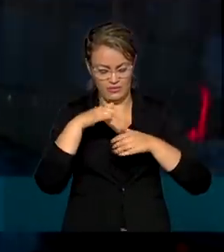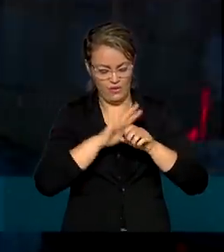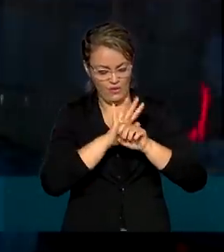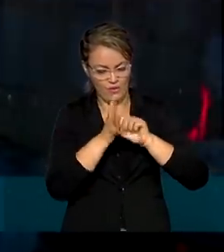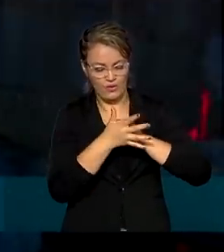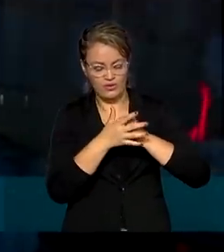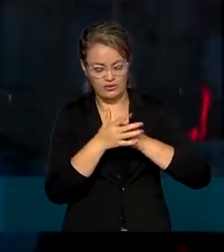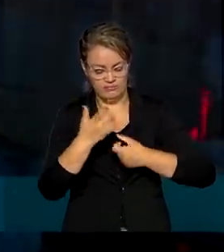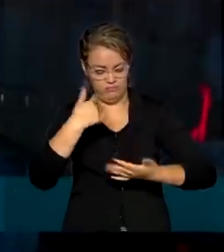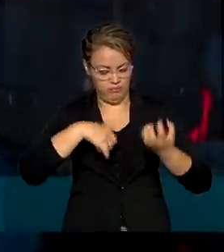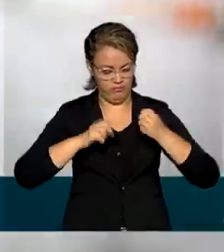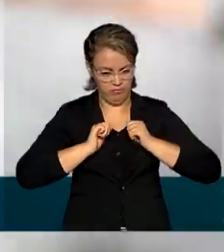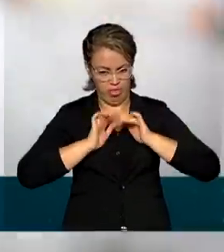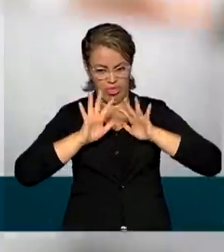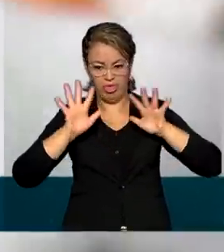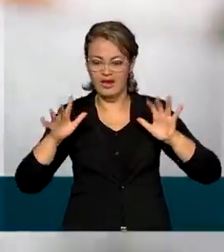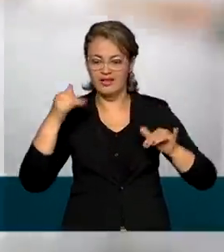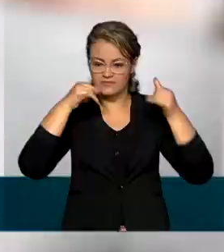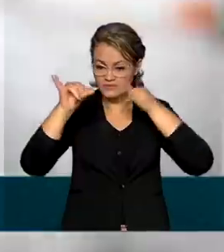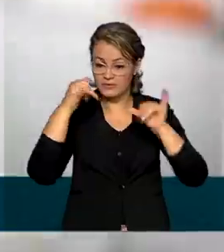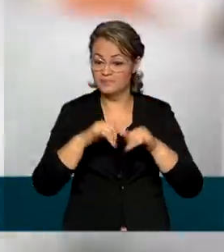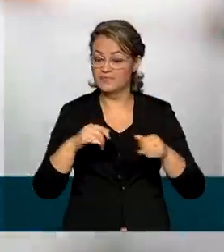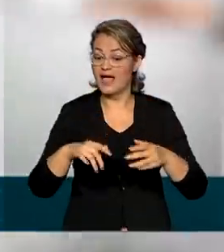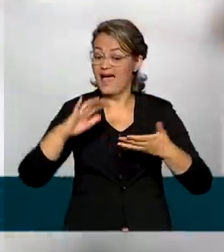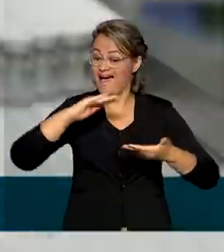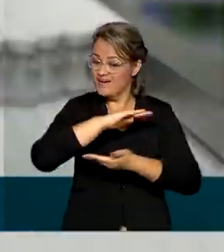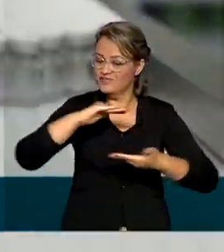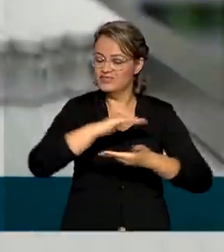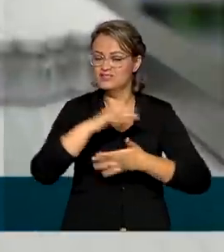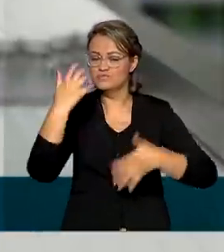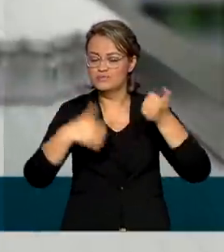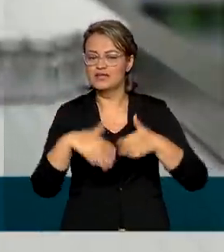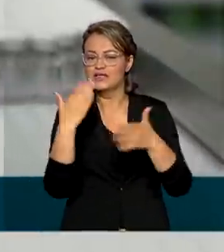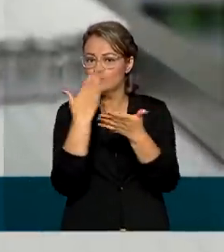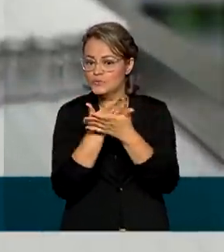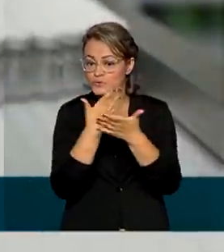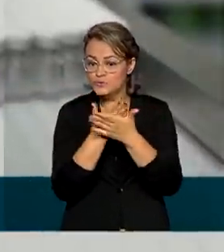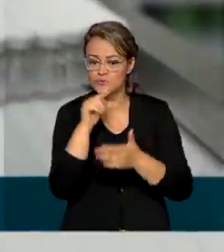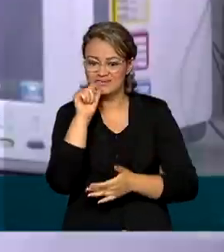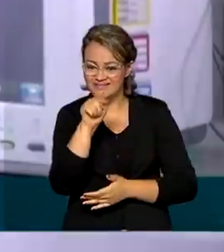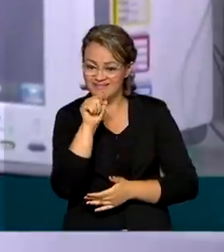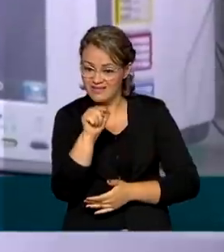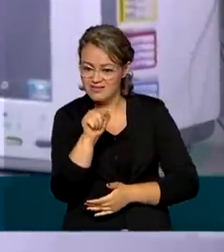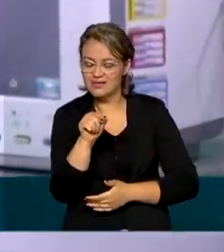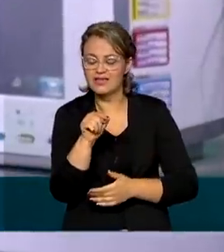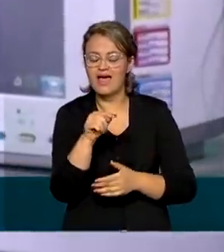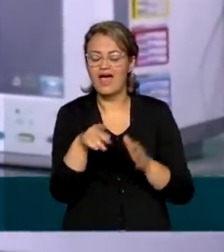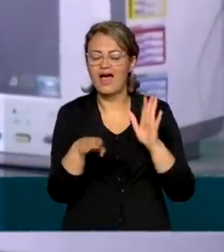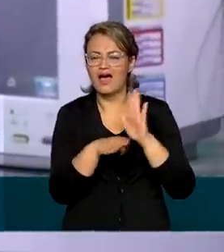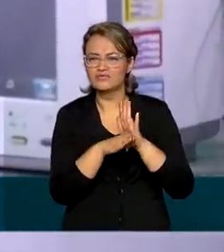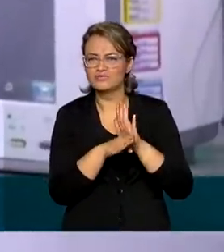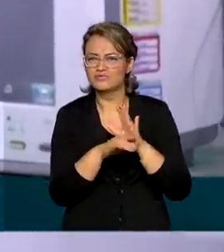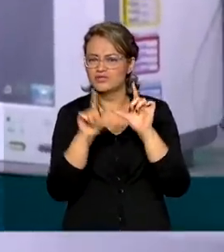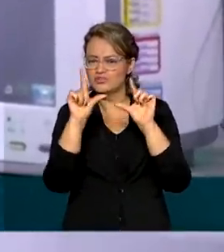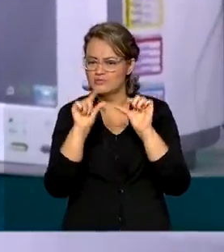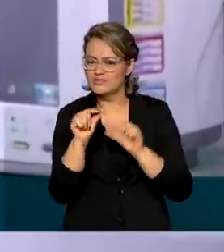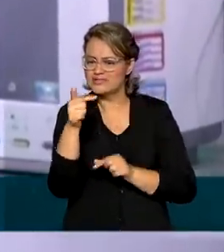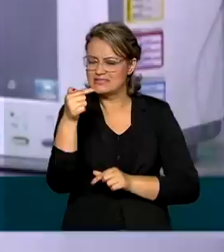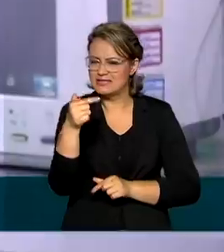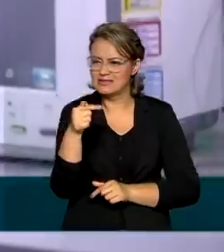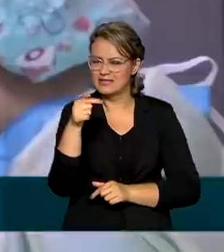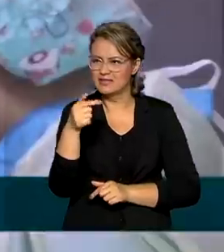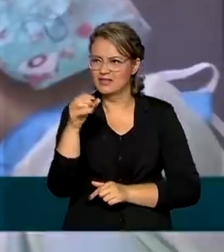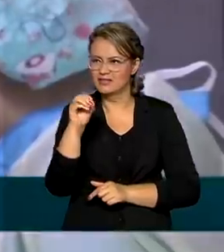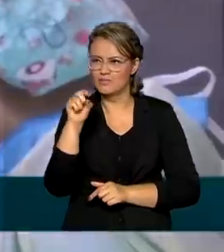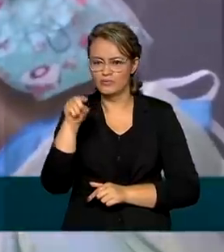espalhe pelo organismo. Segundo a Anvisa, os estudos mostram que o uso do composto reduziu em 70,4